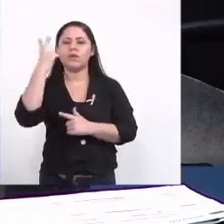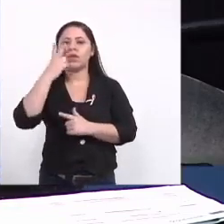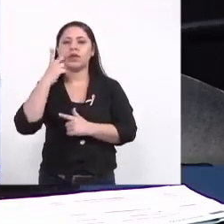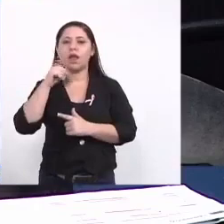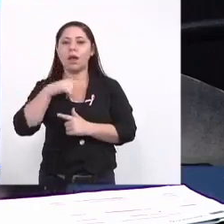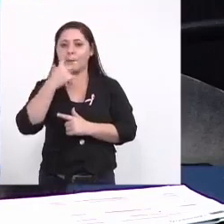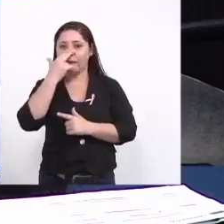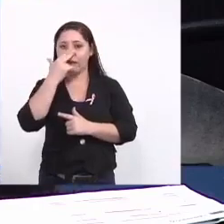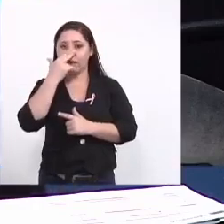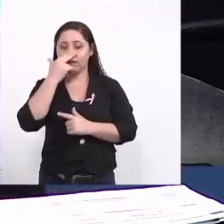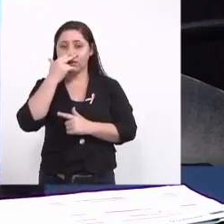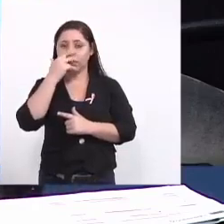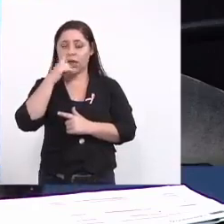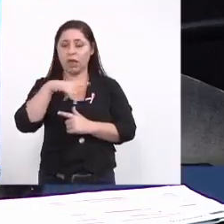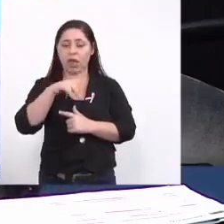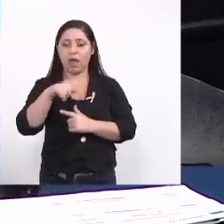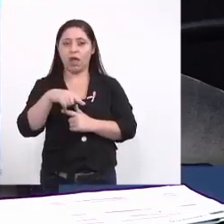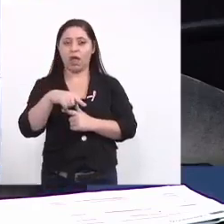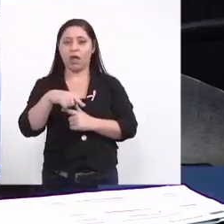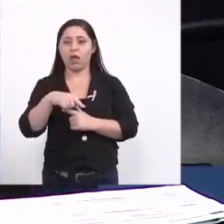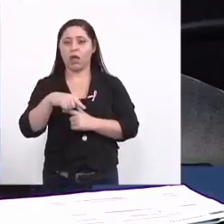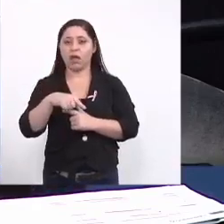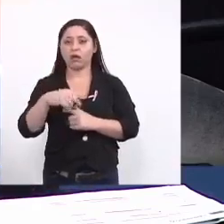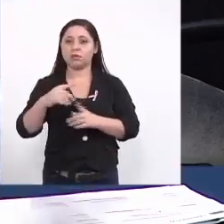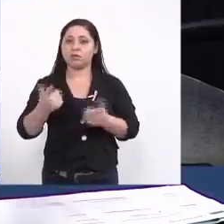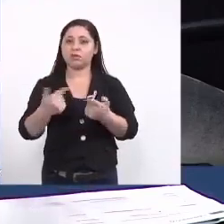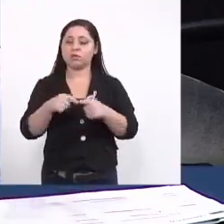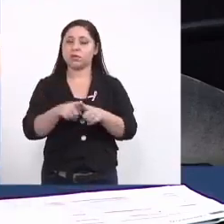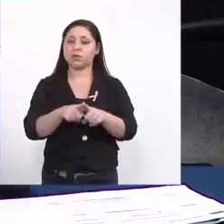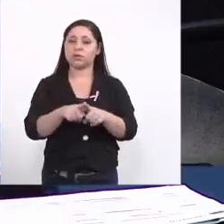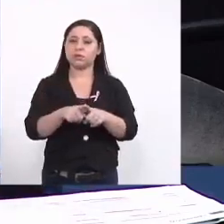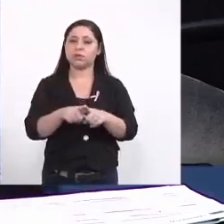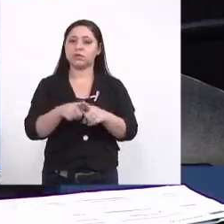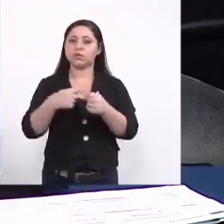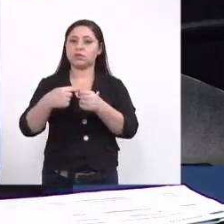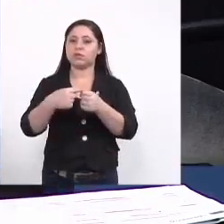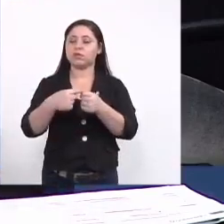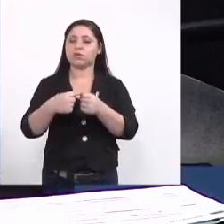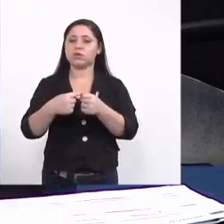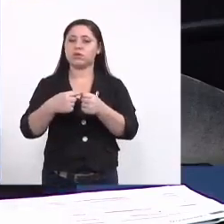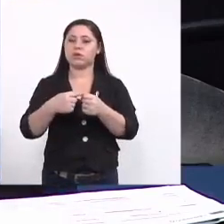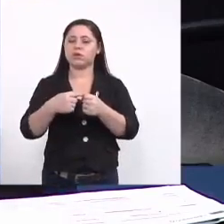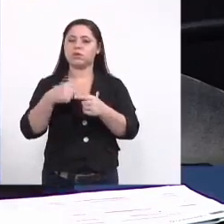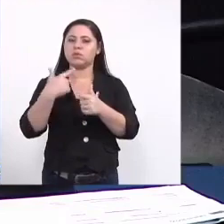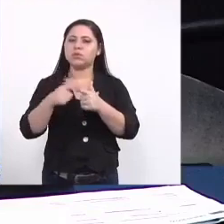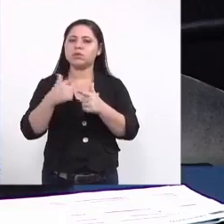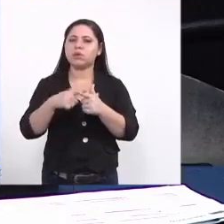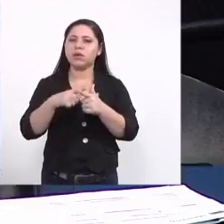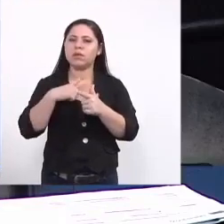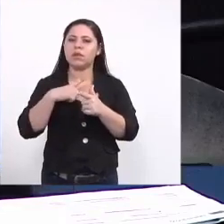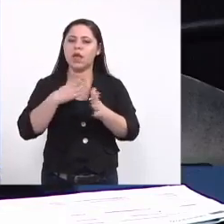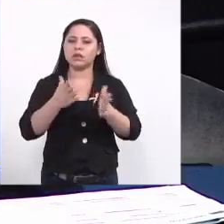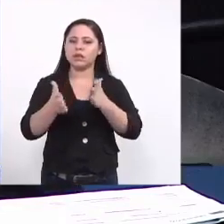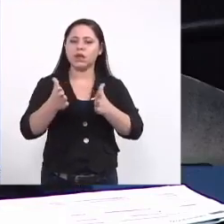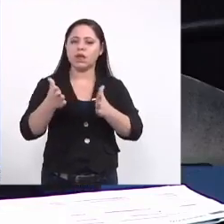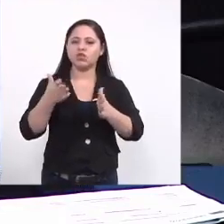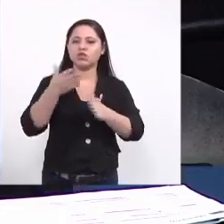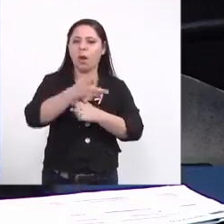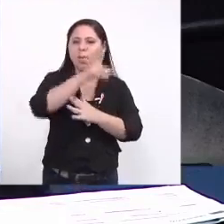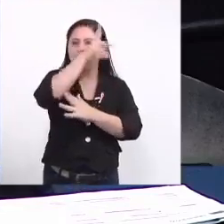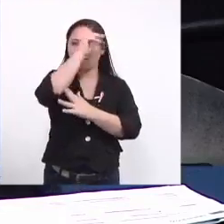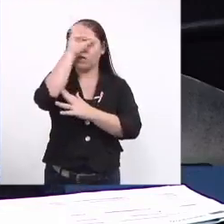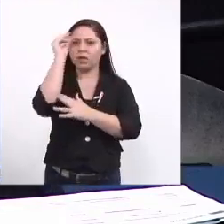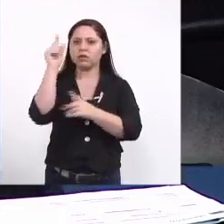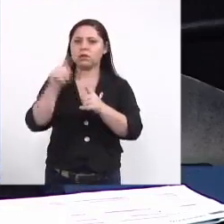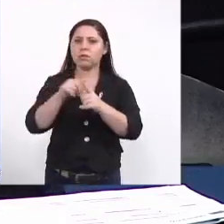o para-choque dos problemas dos municípios e ele tem ali acesso direto ao prefeito a tribuna